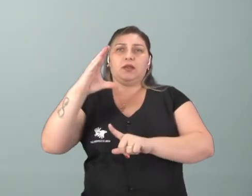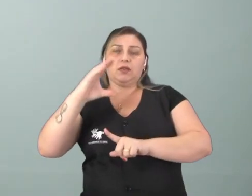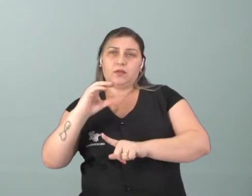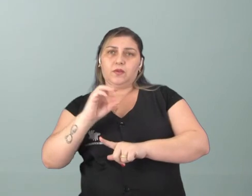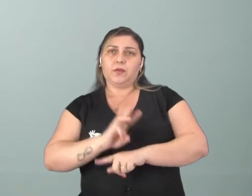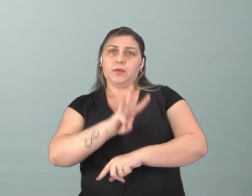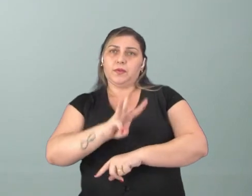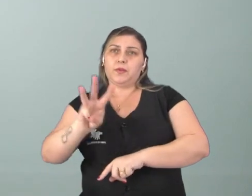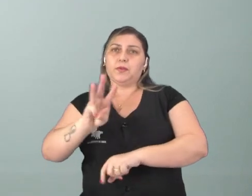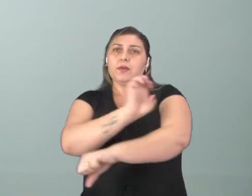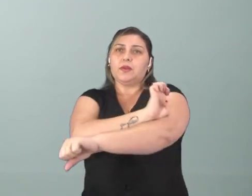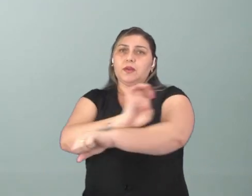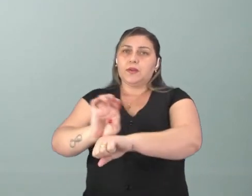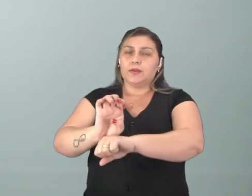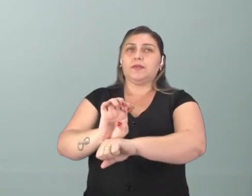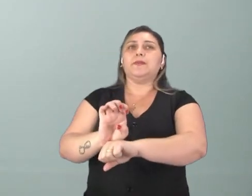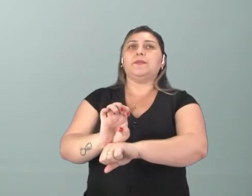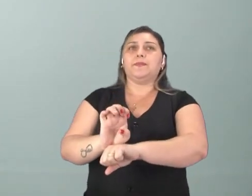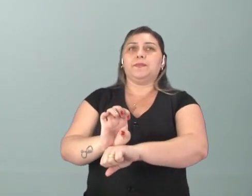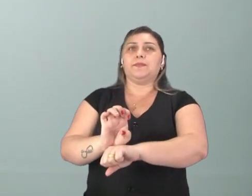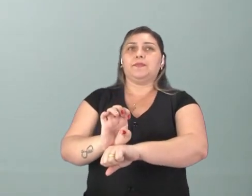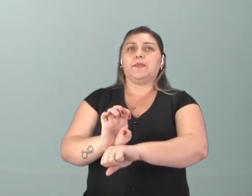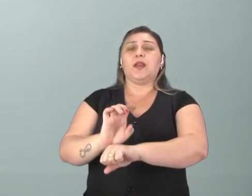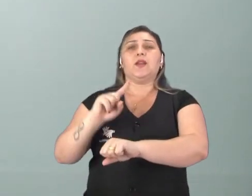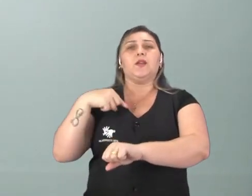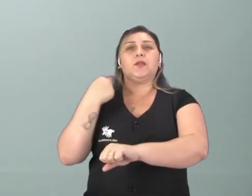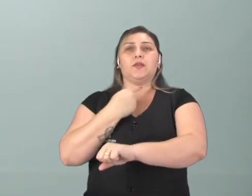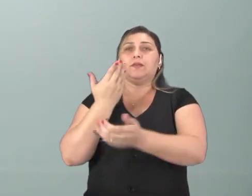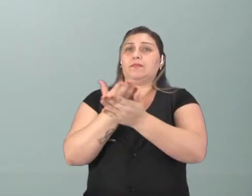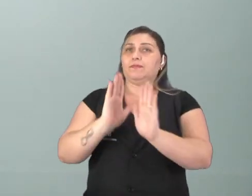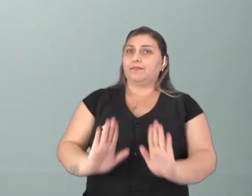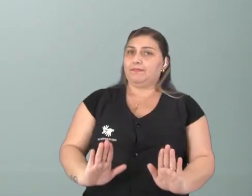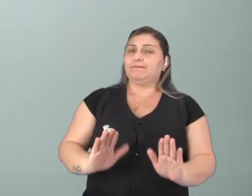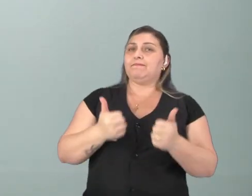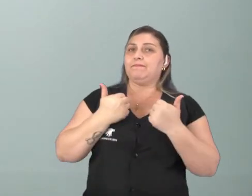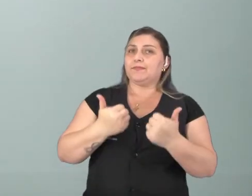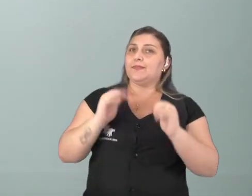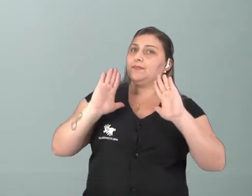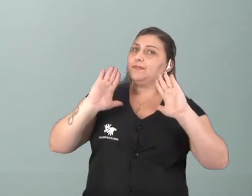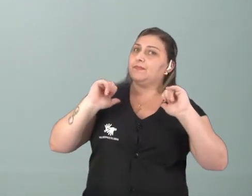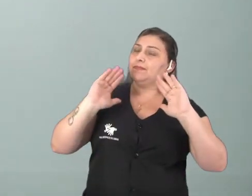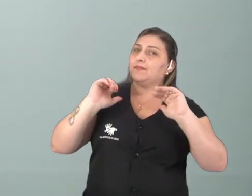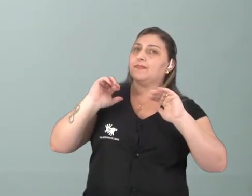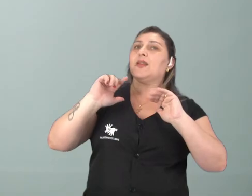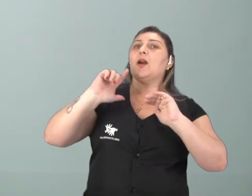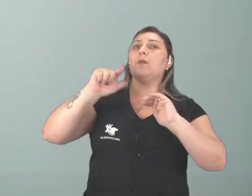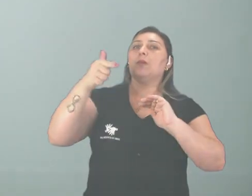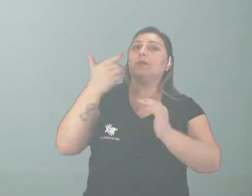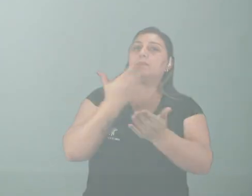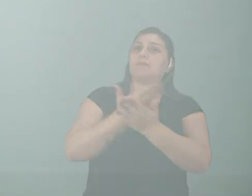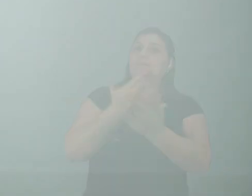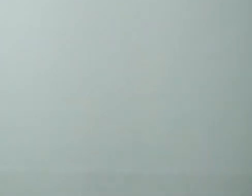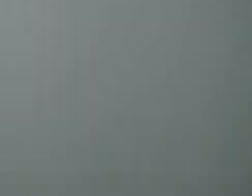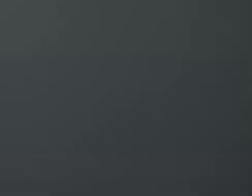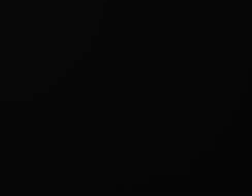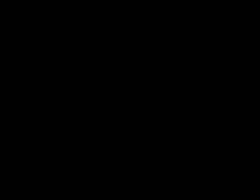no site da Secretaria de Educação, e a gente vai ficando por aqui, tá bom? Tchau, tchau, e até uma próxima aula.